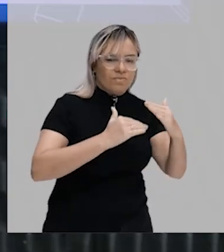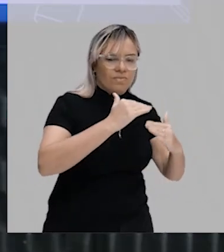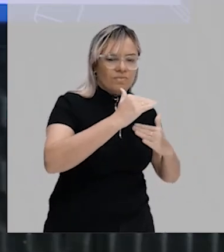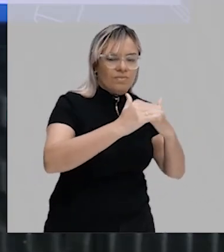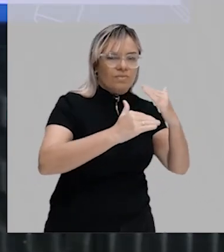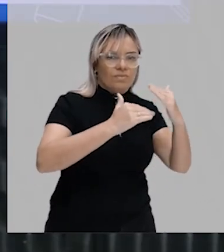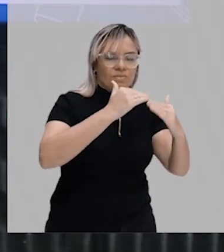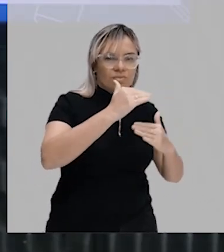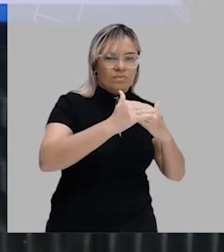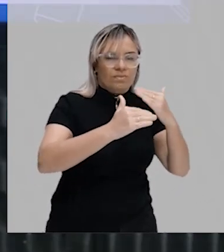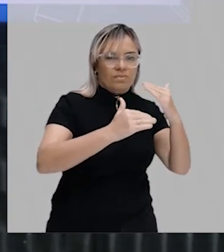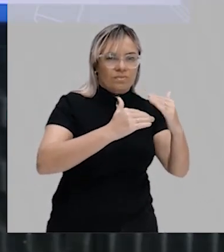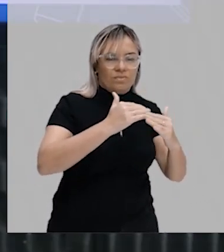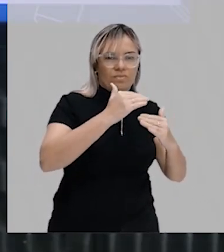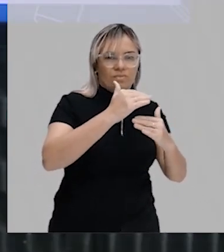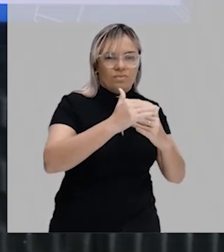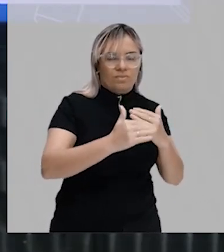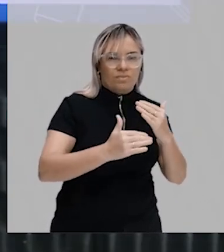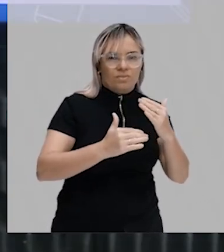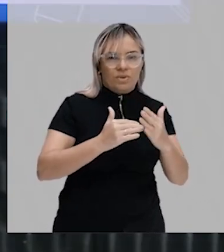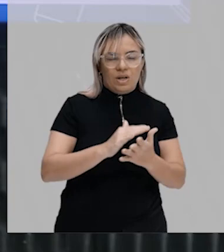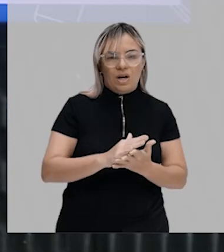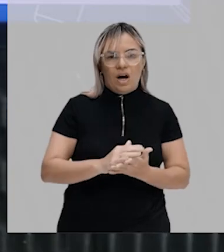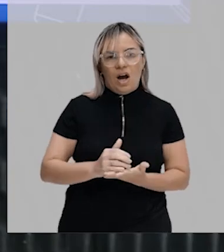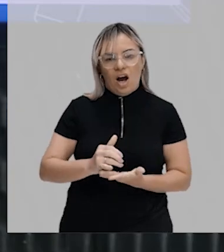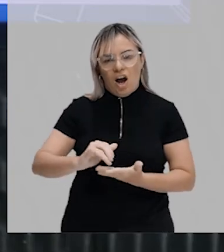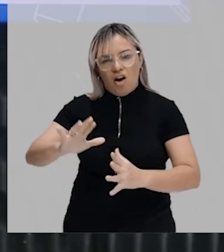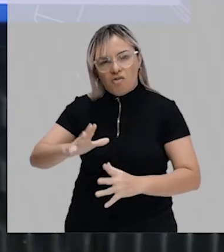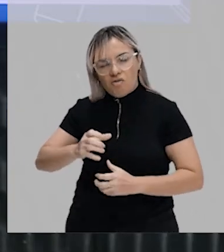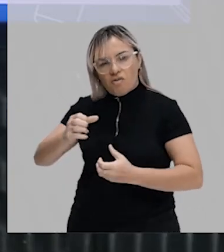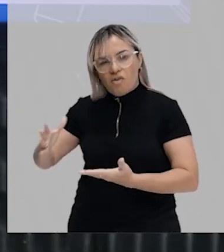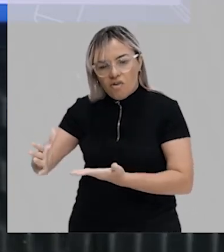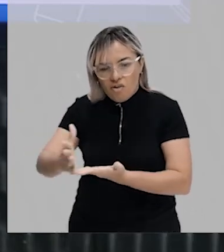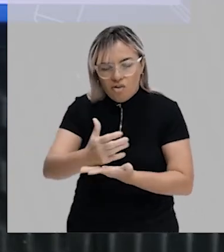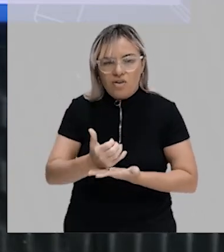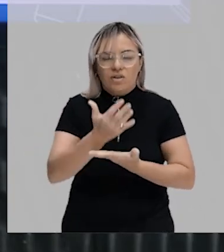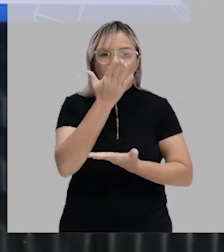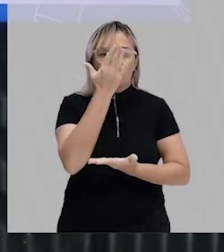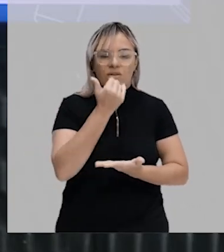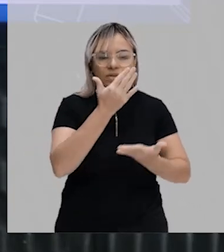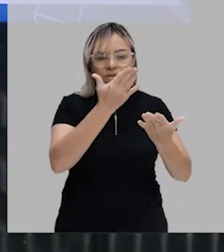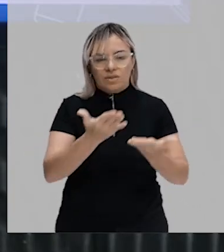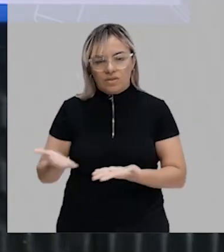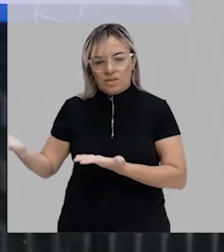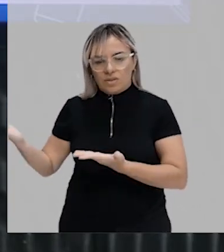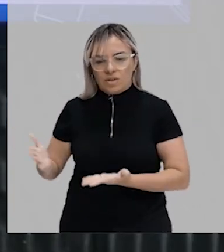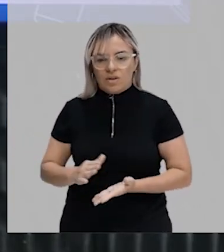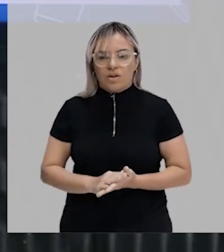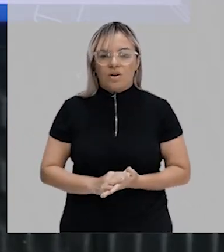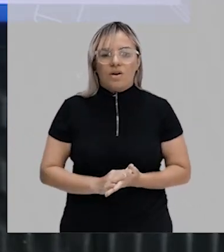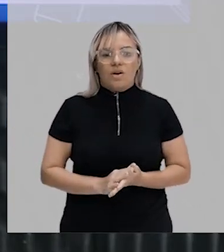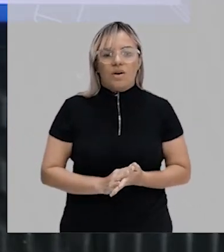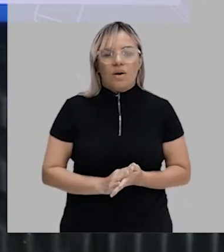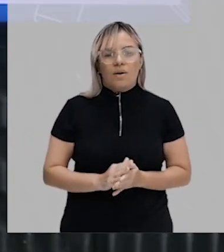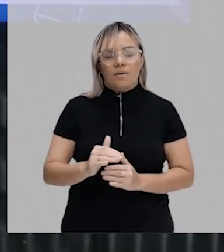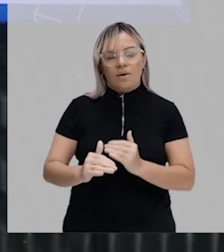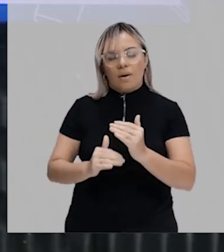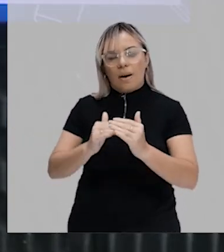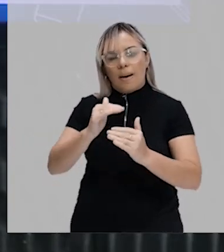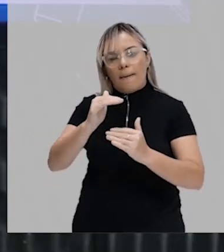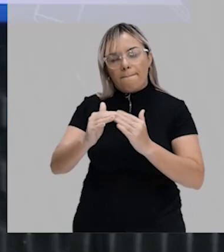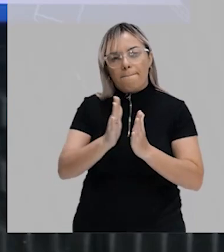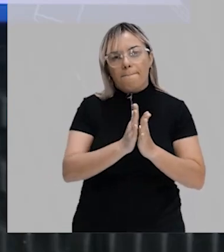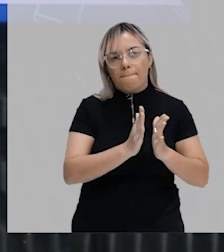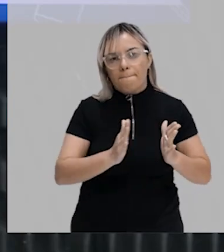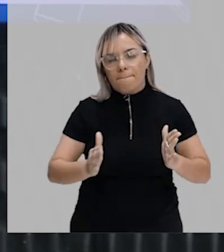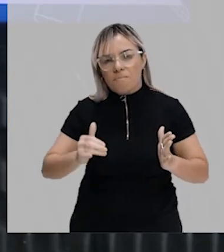a sua capacidade de extrair energia dos alimentos, que é justamente esses processos energéticos. Você sabe